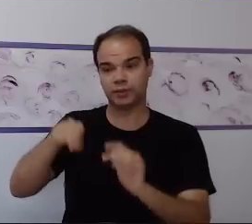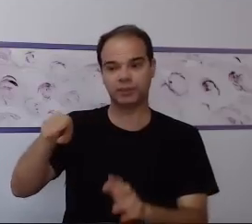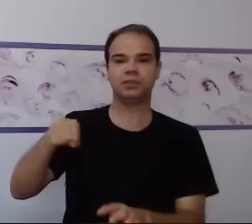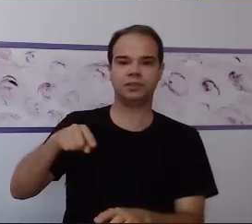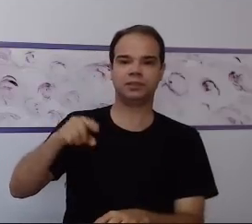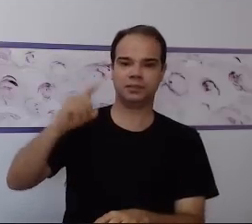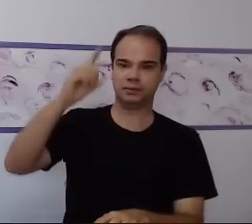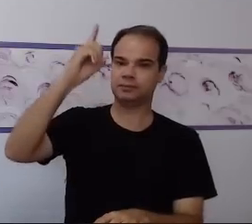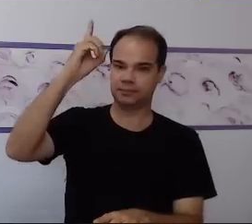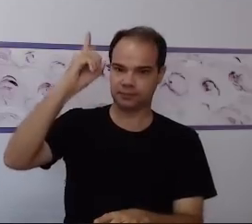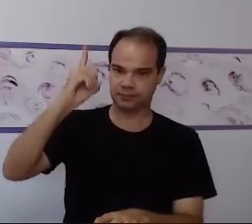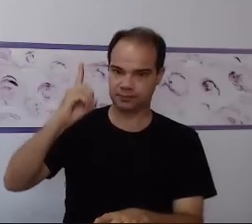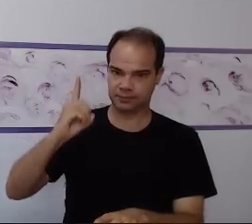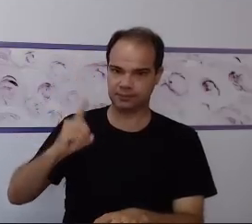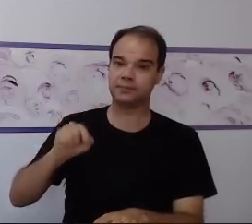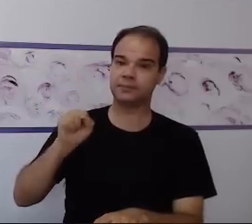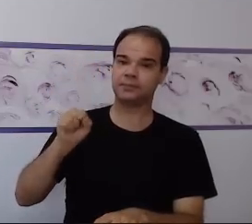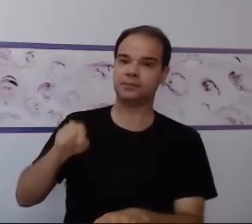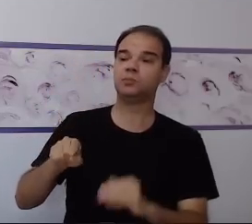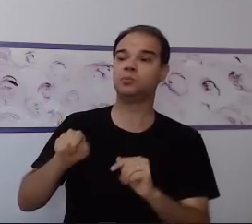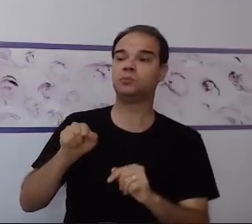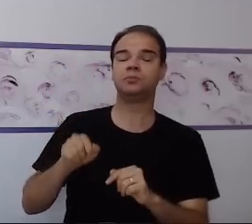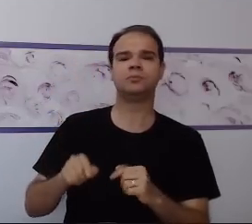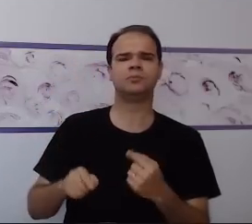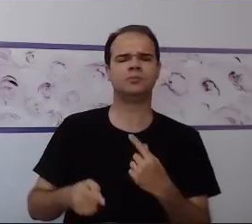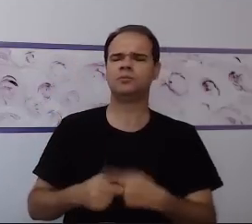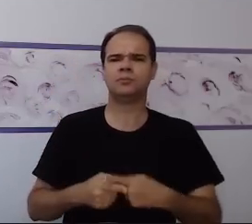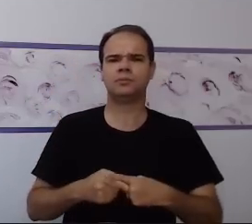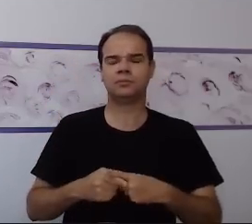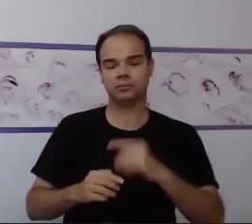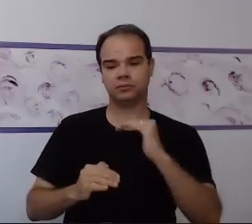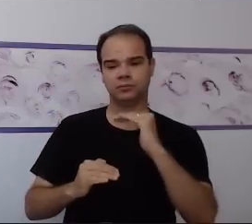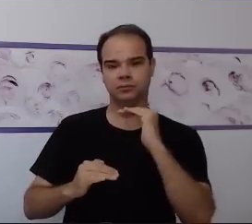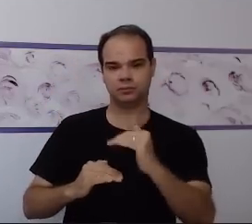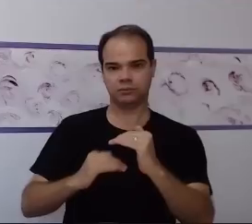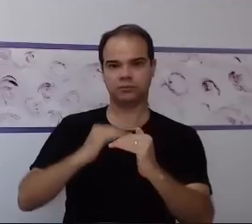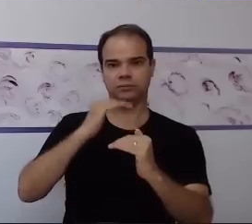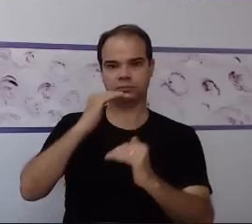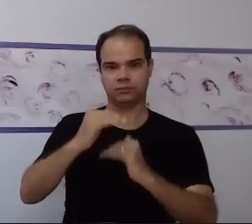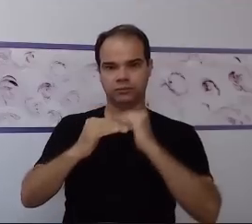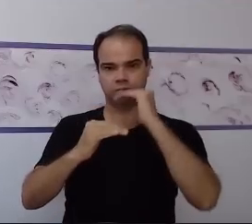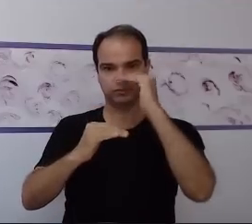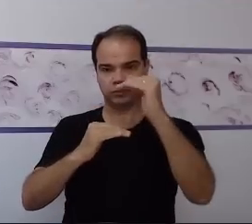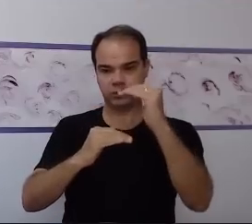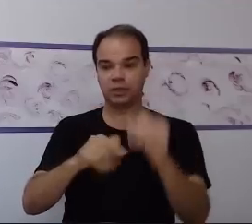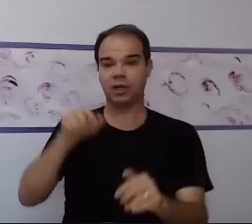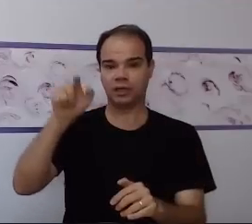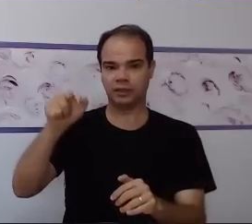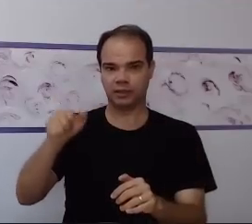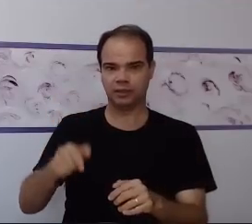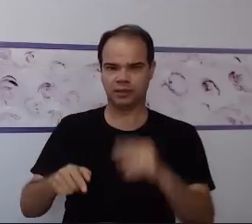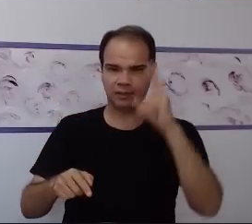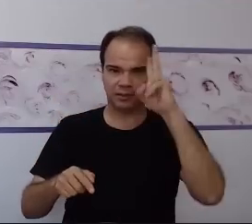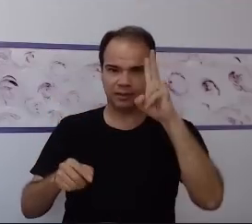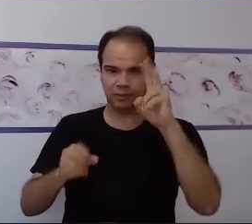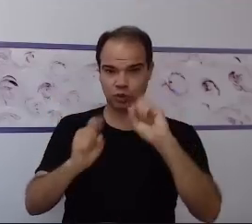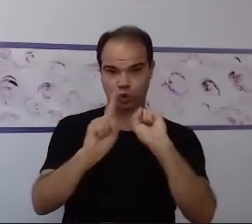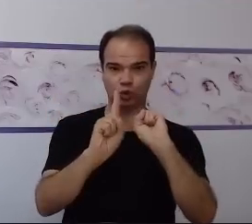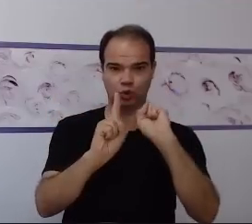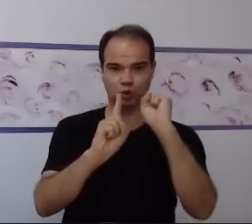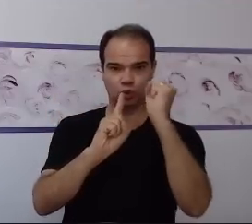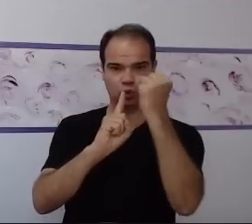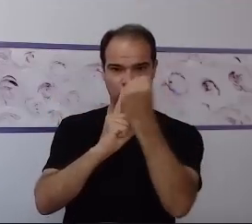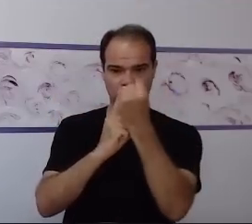o desenvolvimento e a inserção desse indivíduo dentro das questões sociais seja com maior dificuldade.